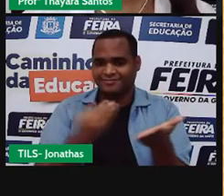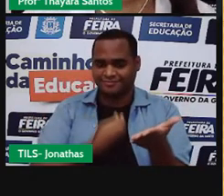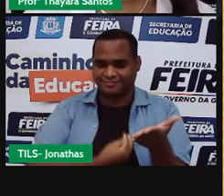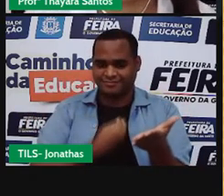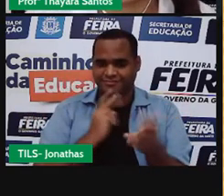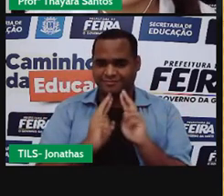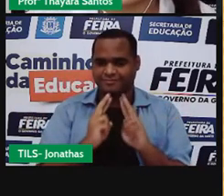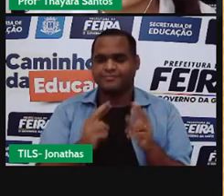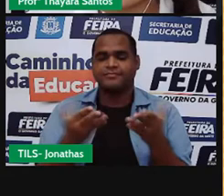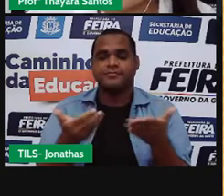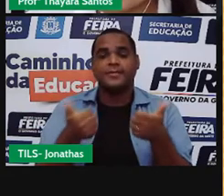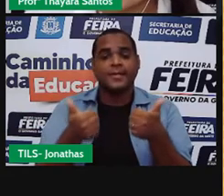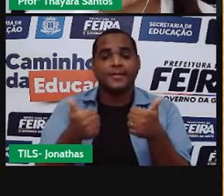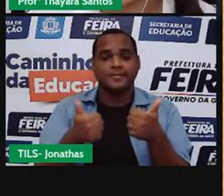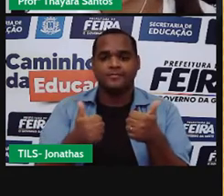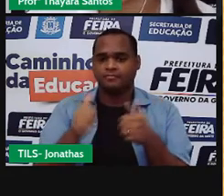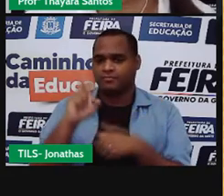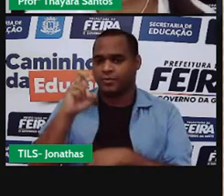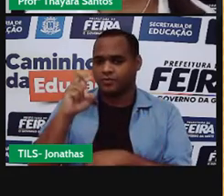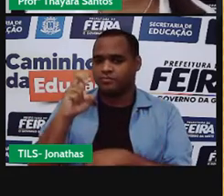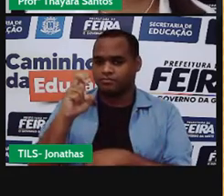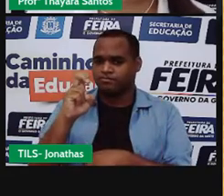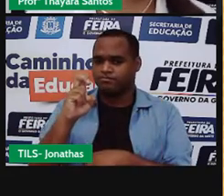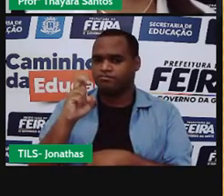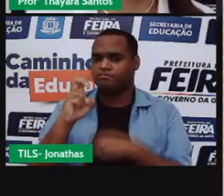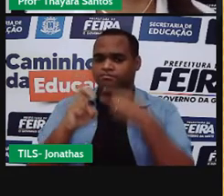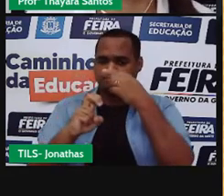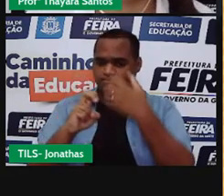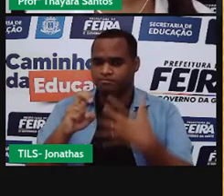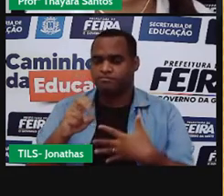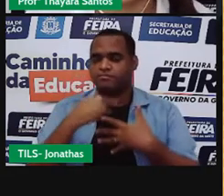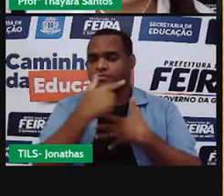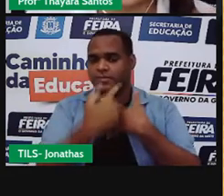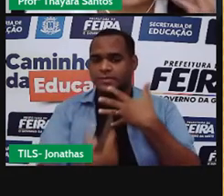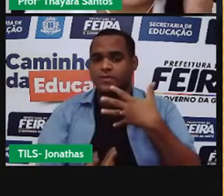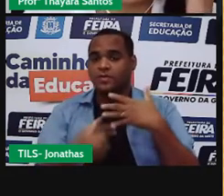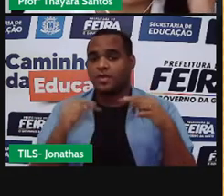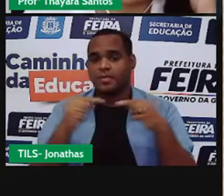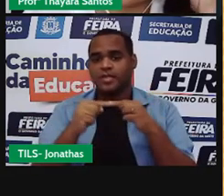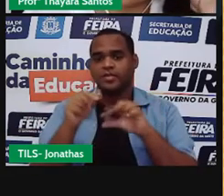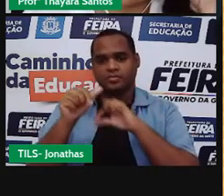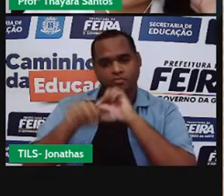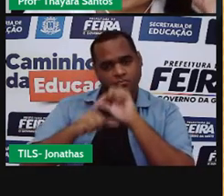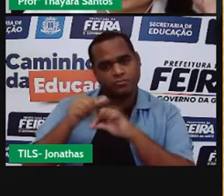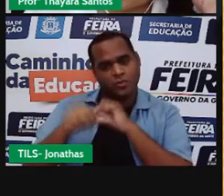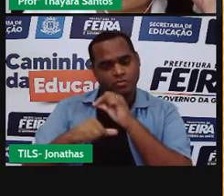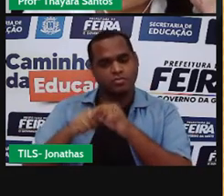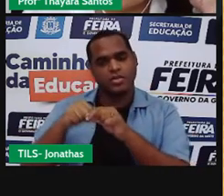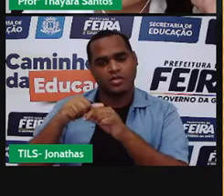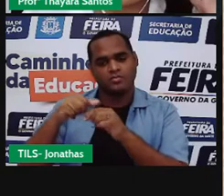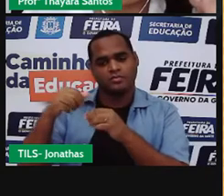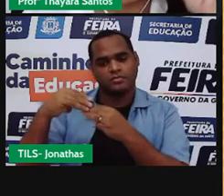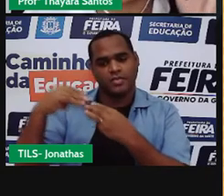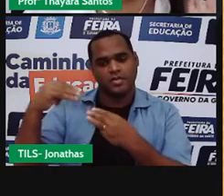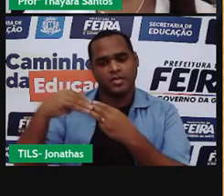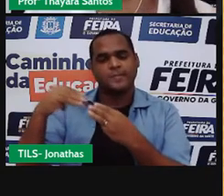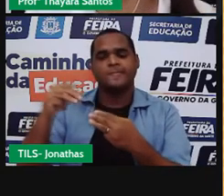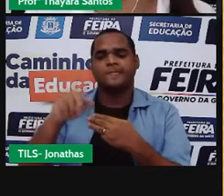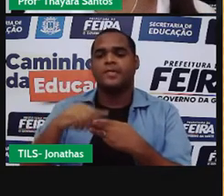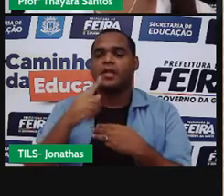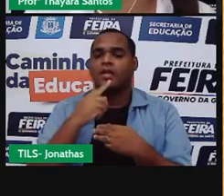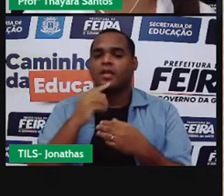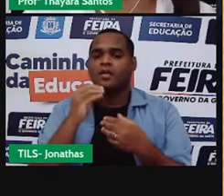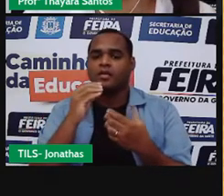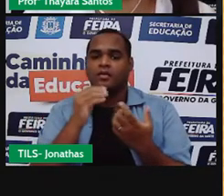Aqui eu tenho cinco exemplos de mudanças de estado físico da matéria acontecendo. Eu tenho o gelo. Aqui um picolé